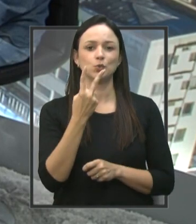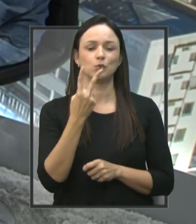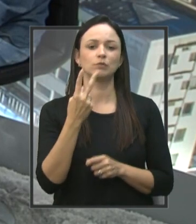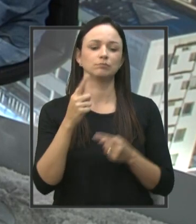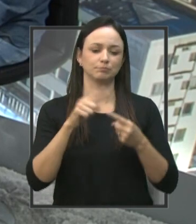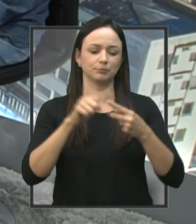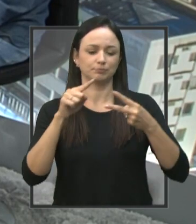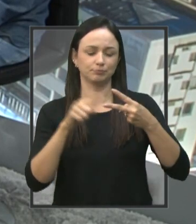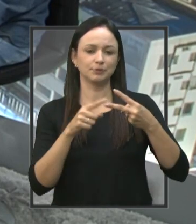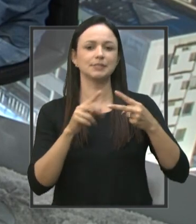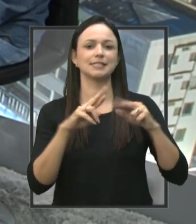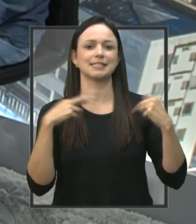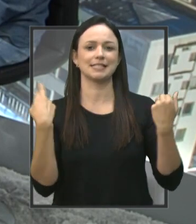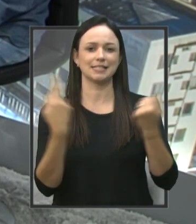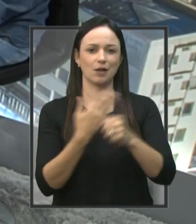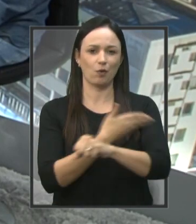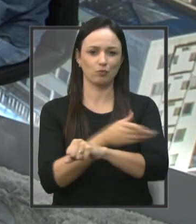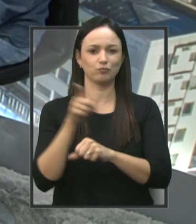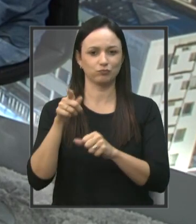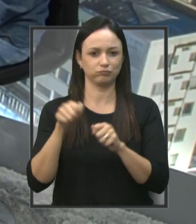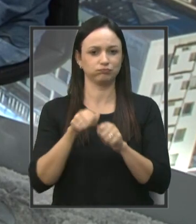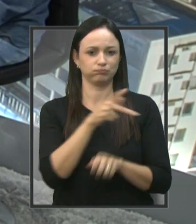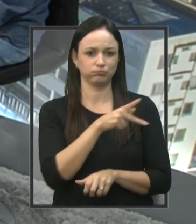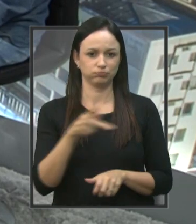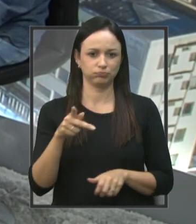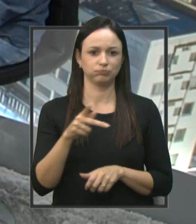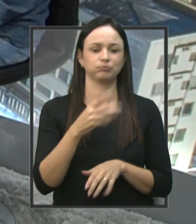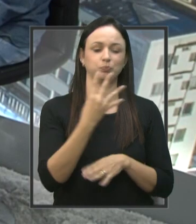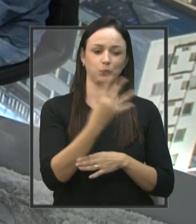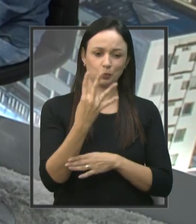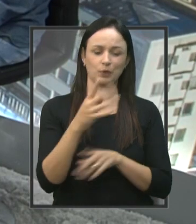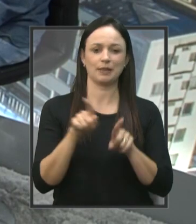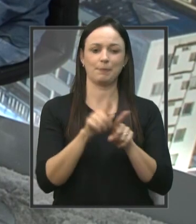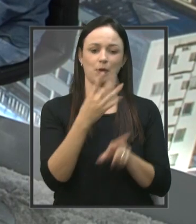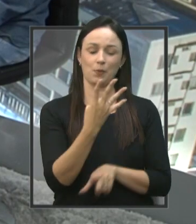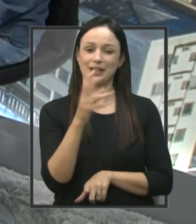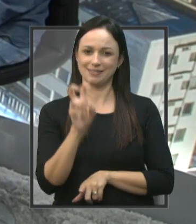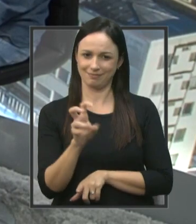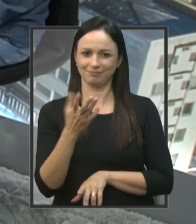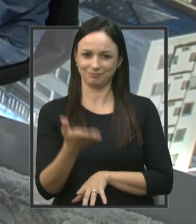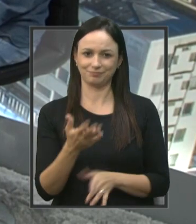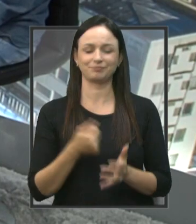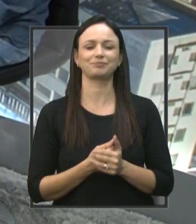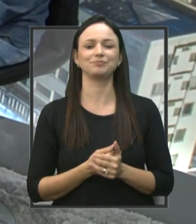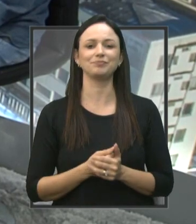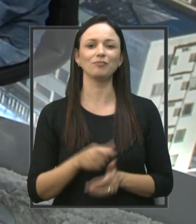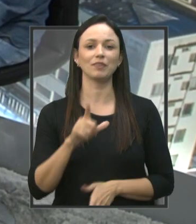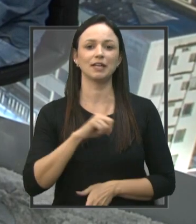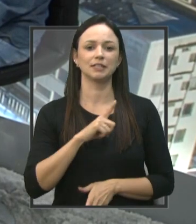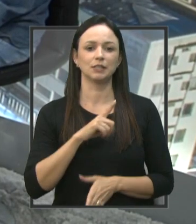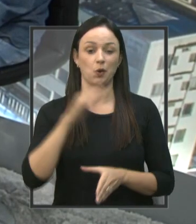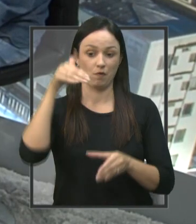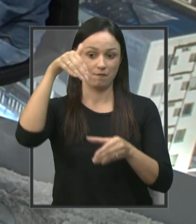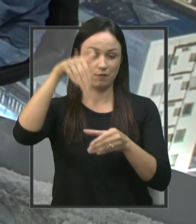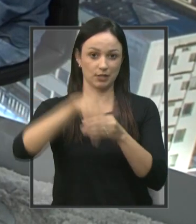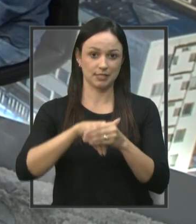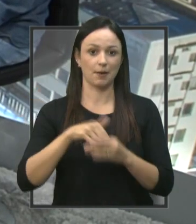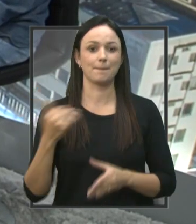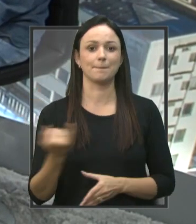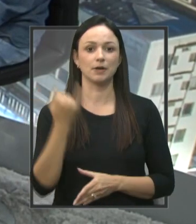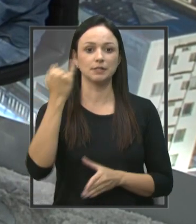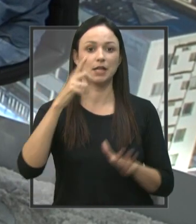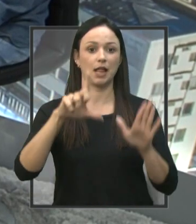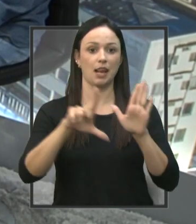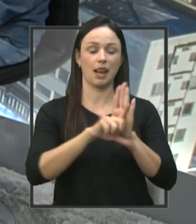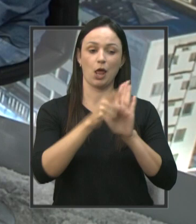ordinárias do ano de 2022, a 44ª e a 45ª. Nós tivemos votações importantes, como a lei